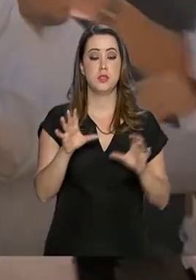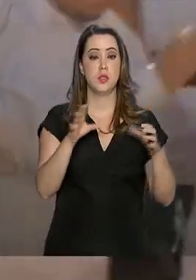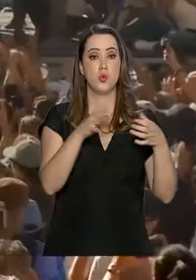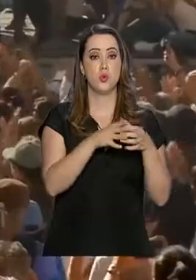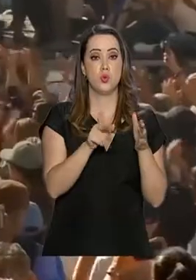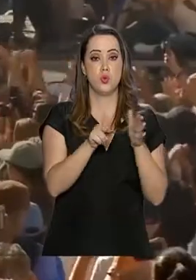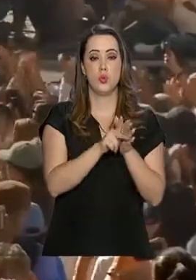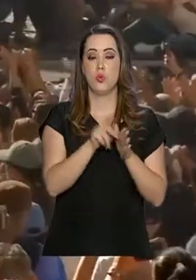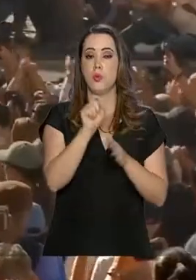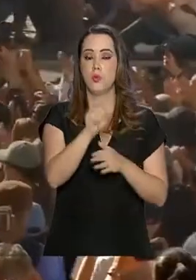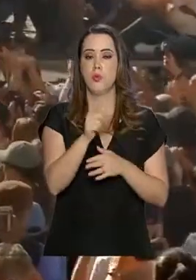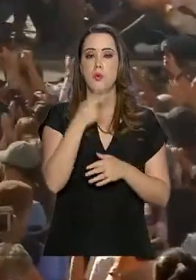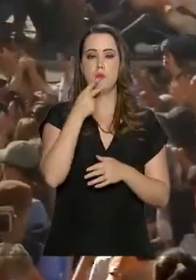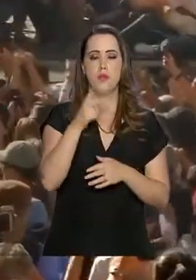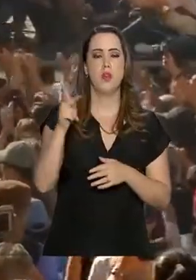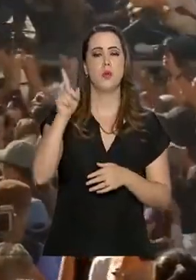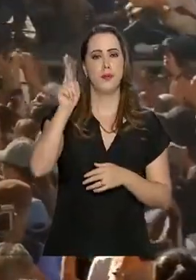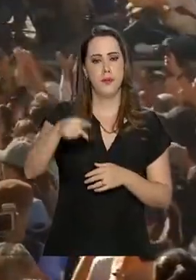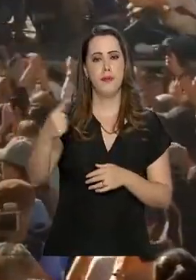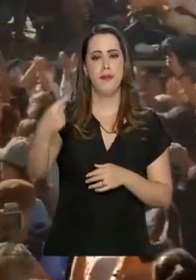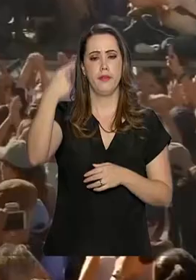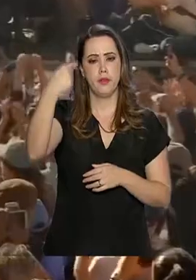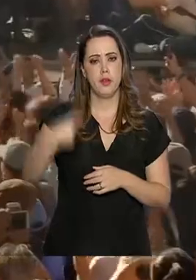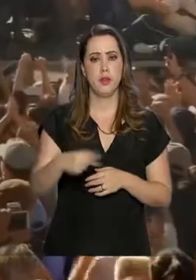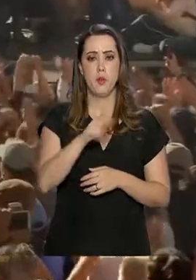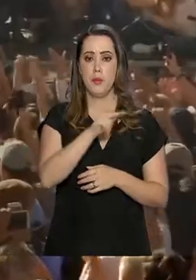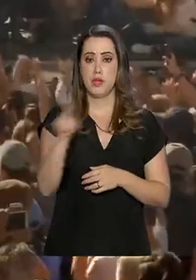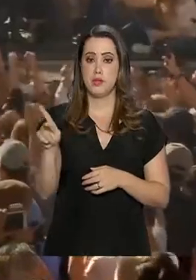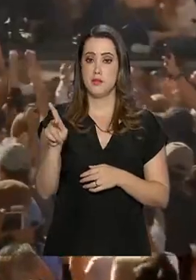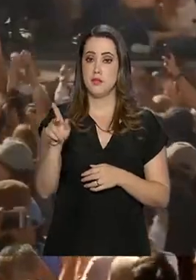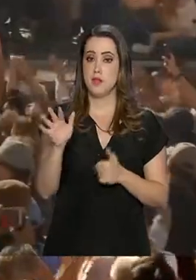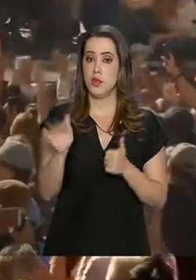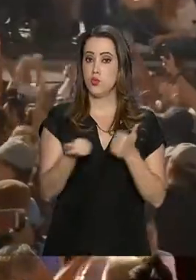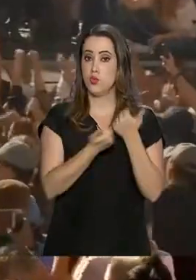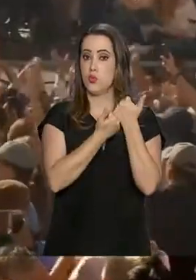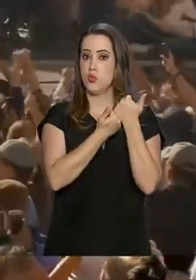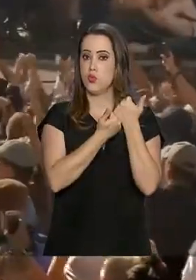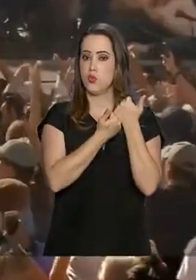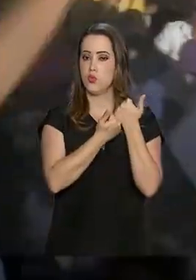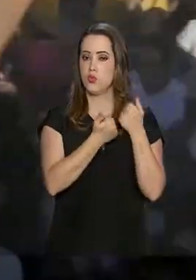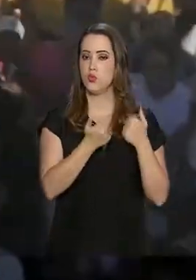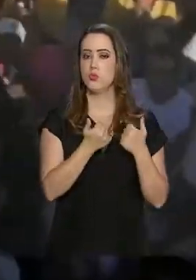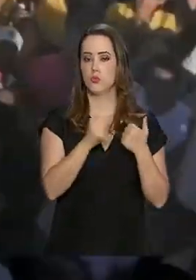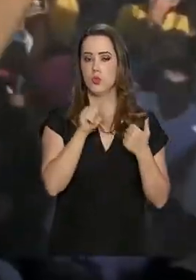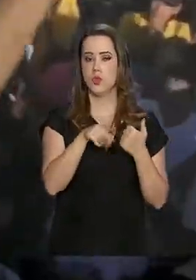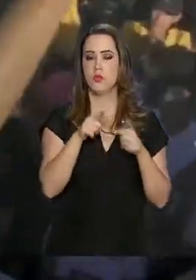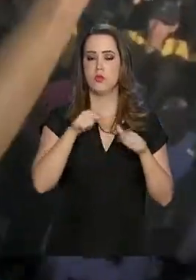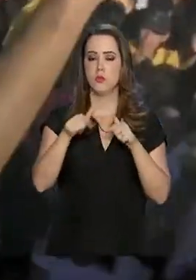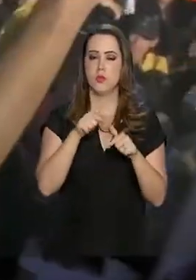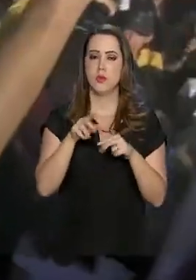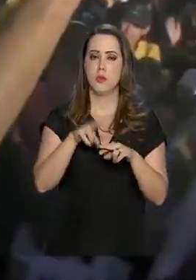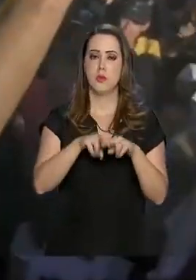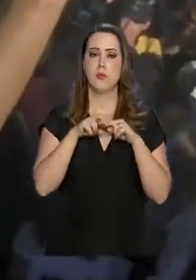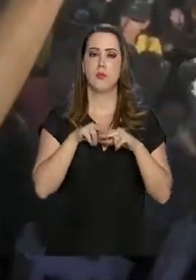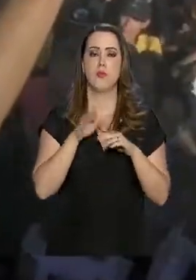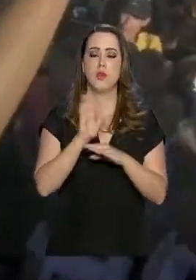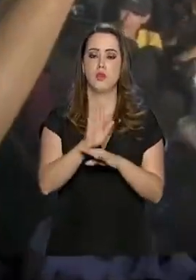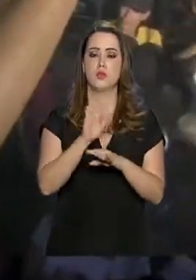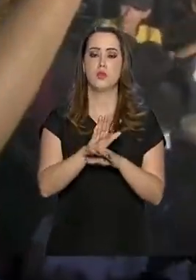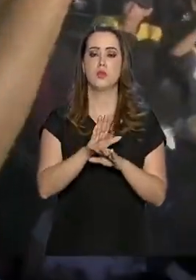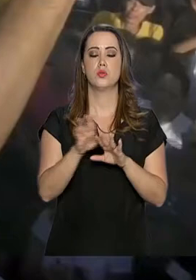Juan Guaidó, se declarou presidente interino do país e prometeu trabalhar pelo restabelecimento da